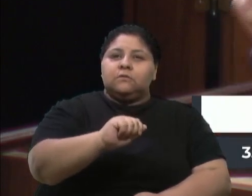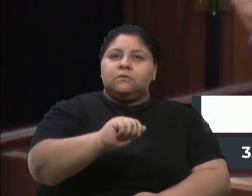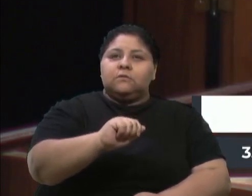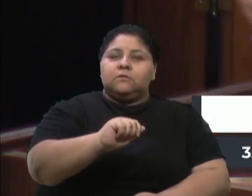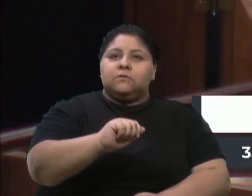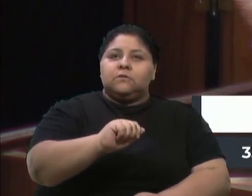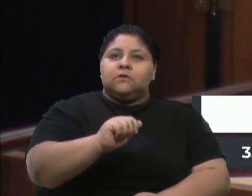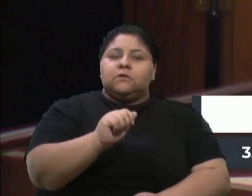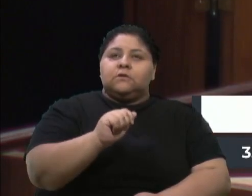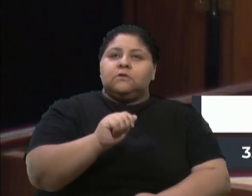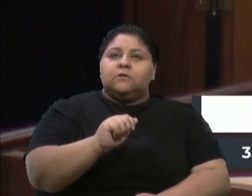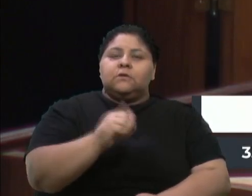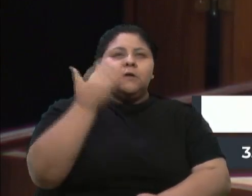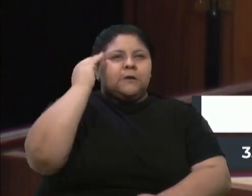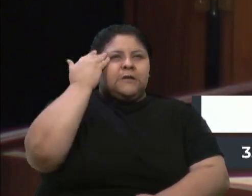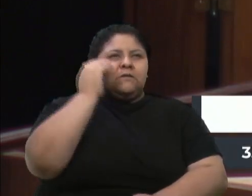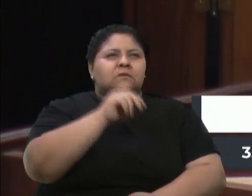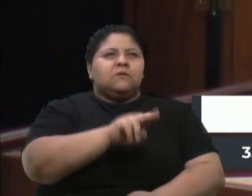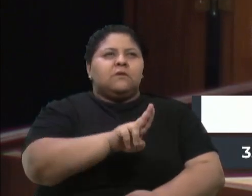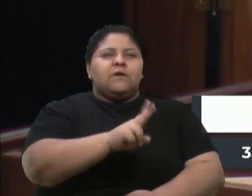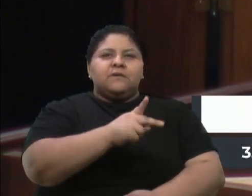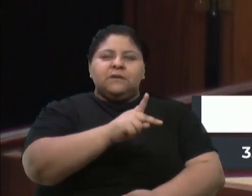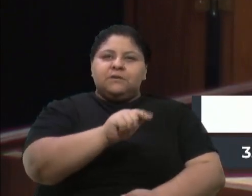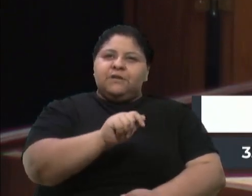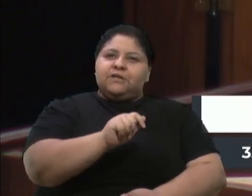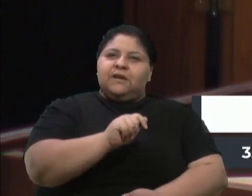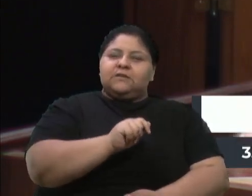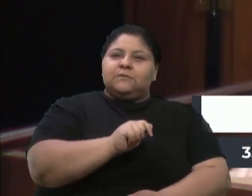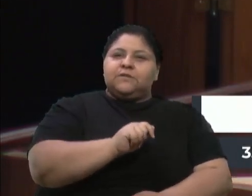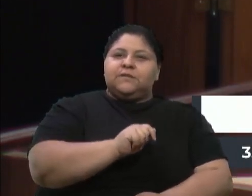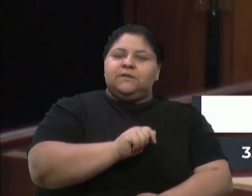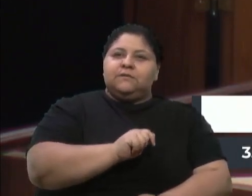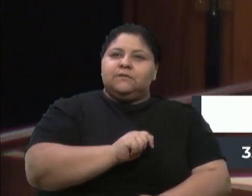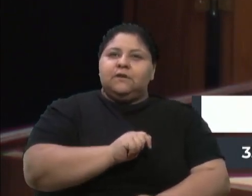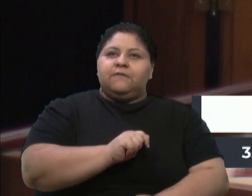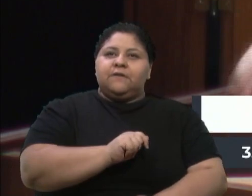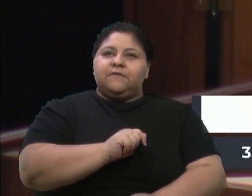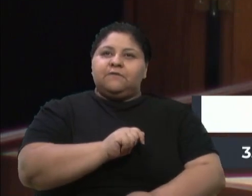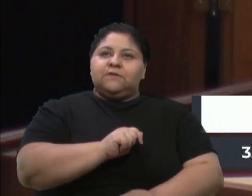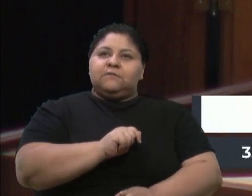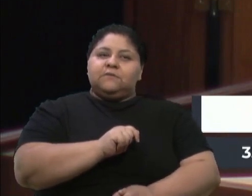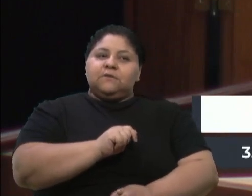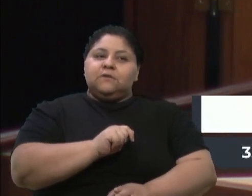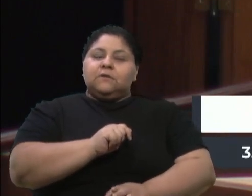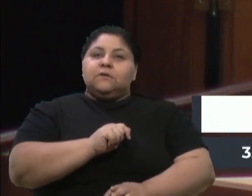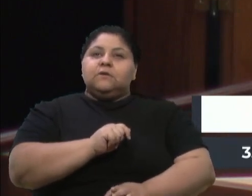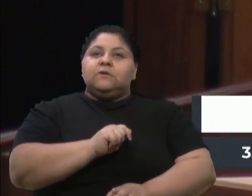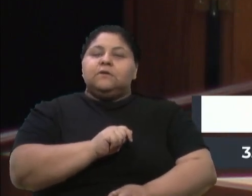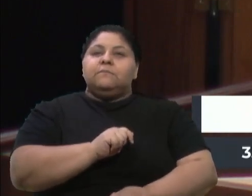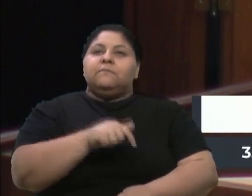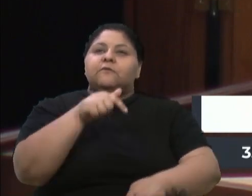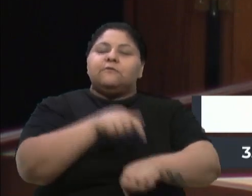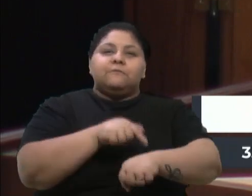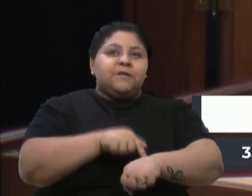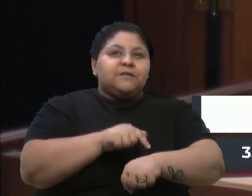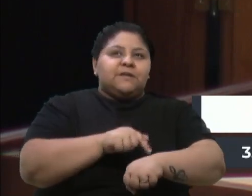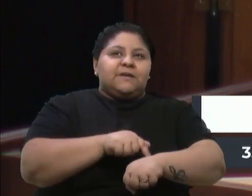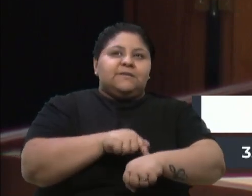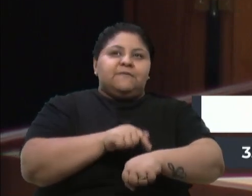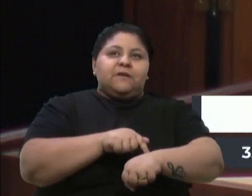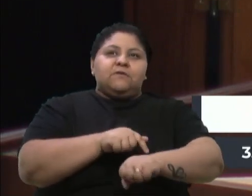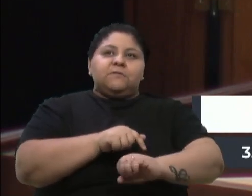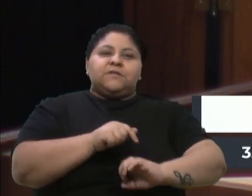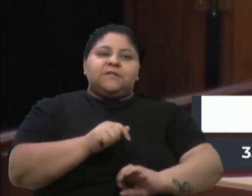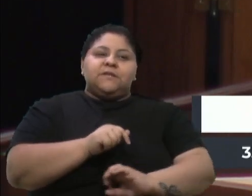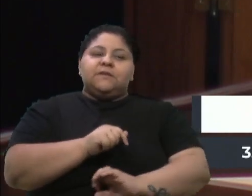não sei se ela é da UPA, agora não posso errar aqui, mas ela é funcionária a pública. E ela dizia a todo momento, nós precisamos que